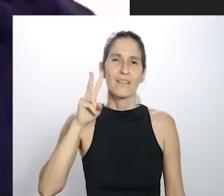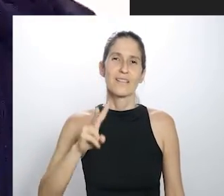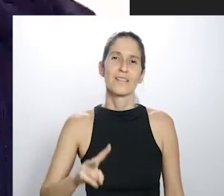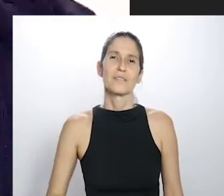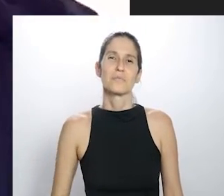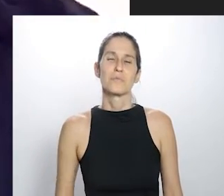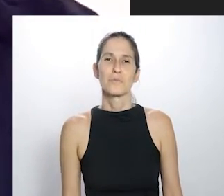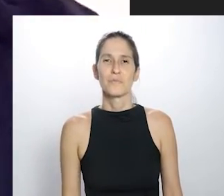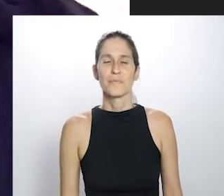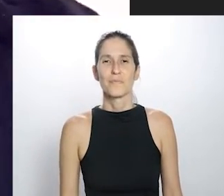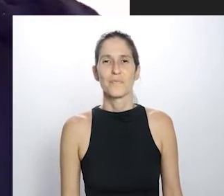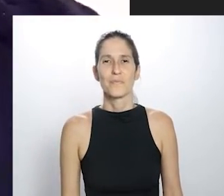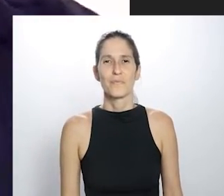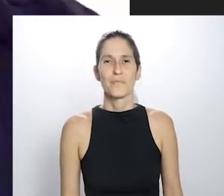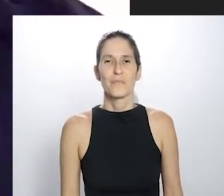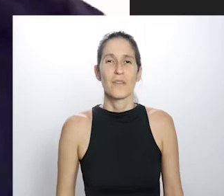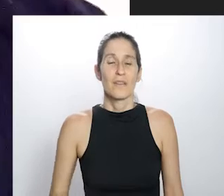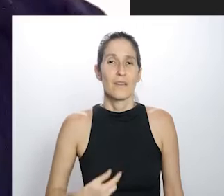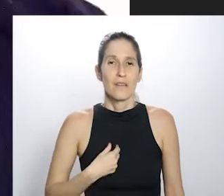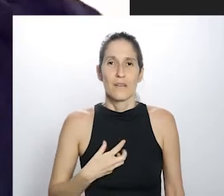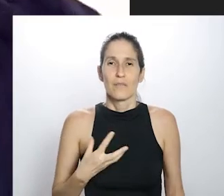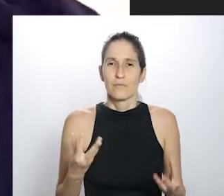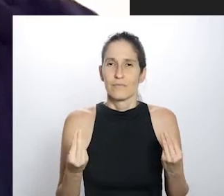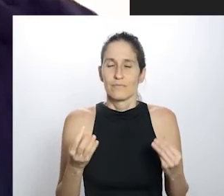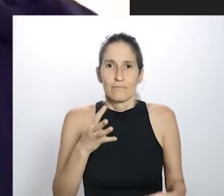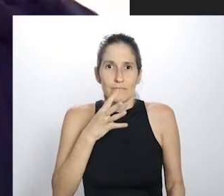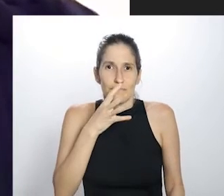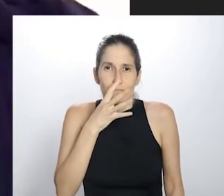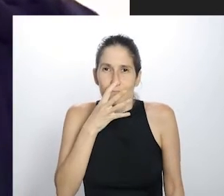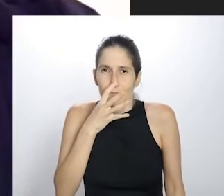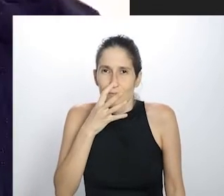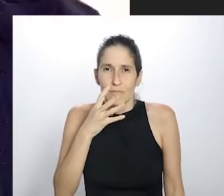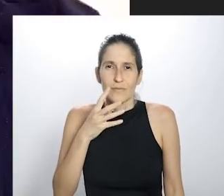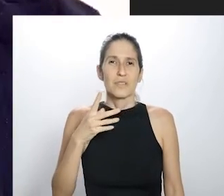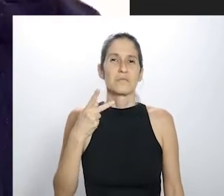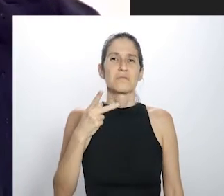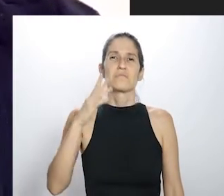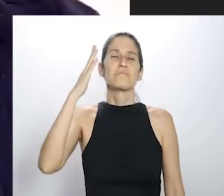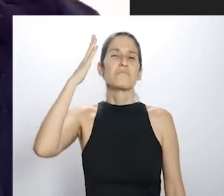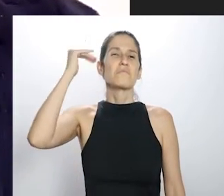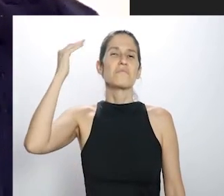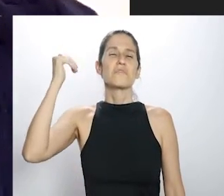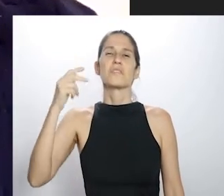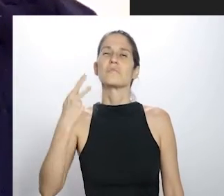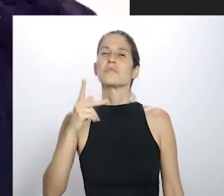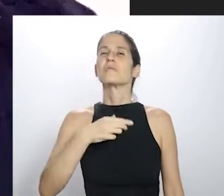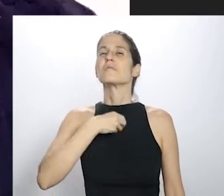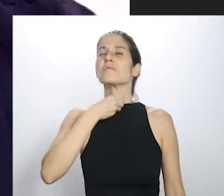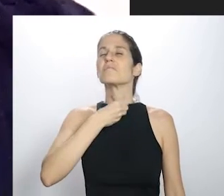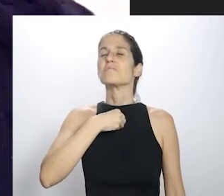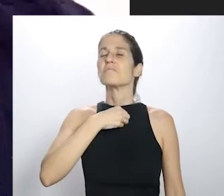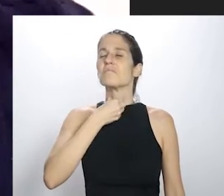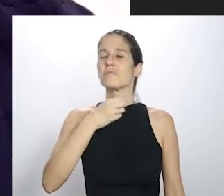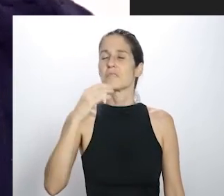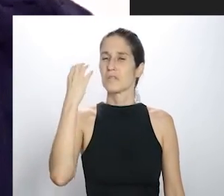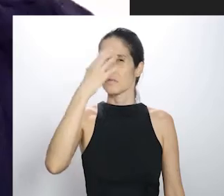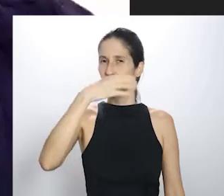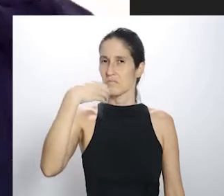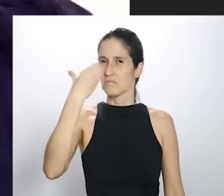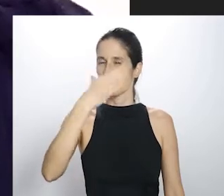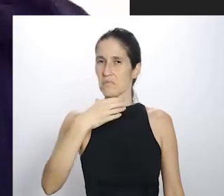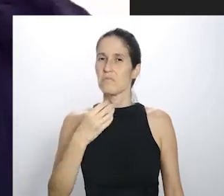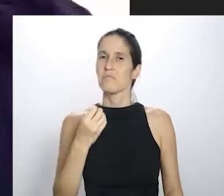no encontro, né, de culturas, e eu fiquei impressionadíssimo com você, com o seu talento, com a sua voz, com a sua